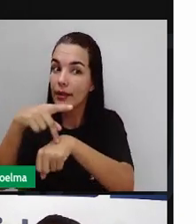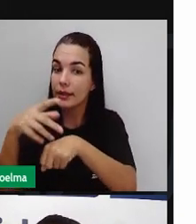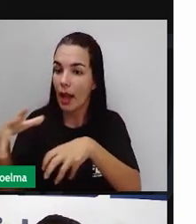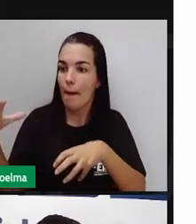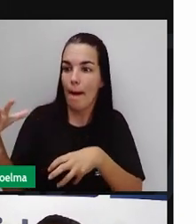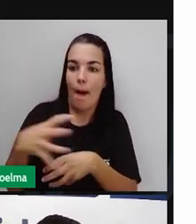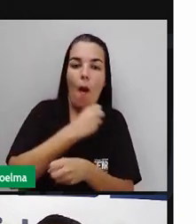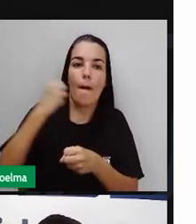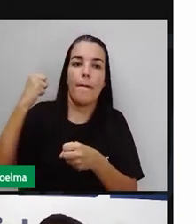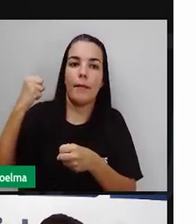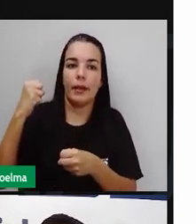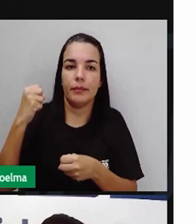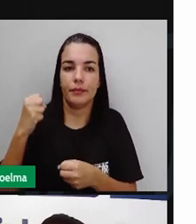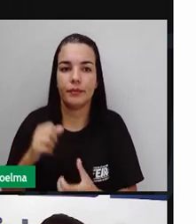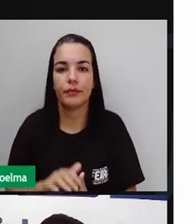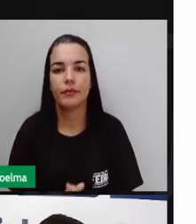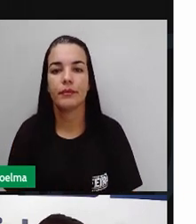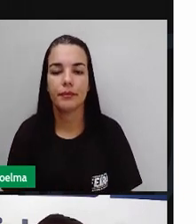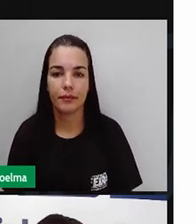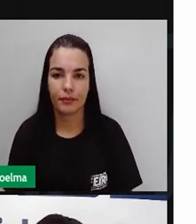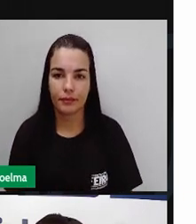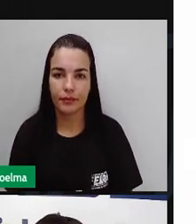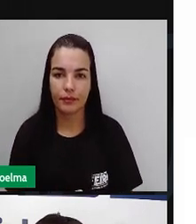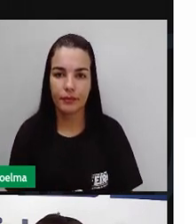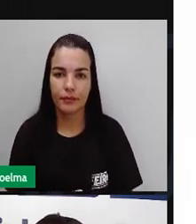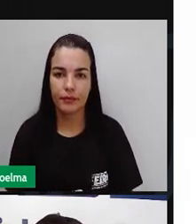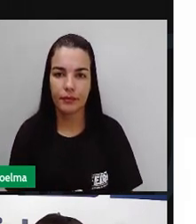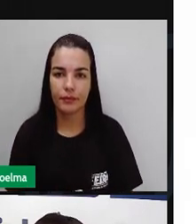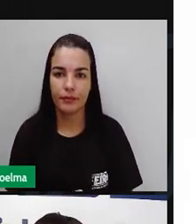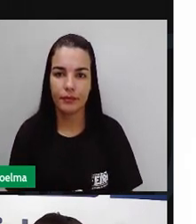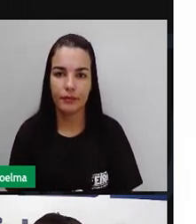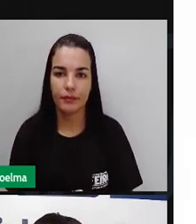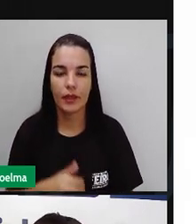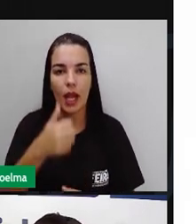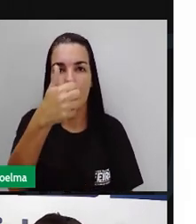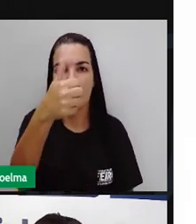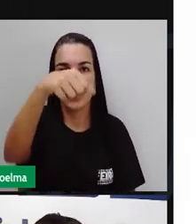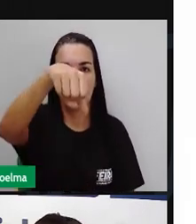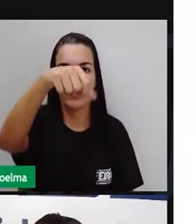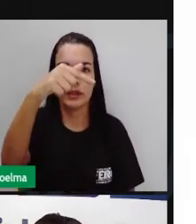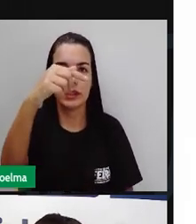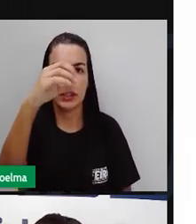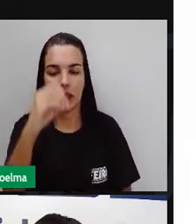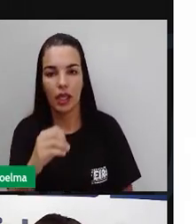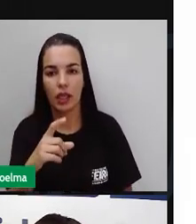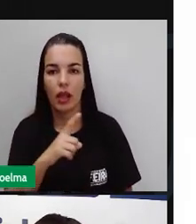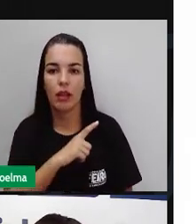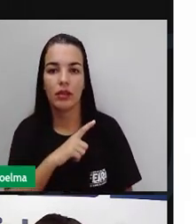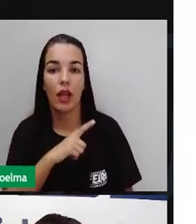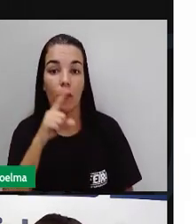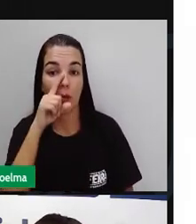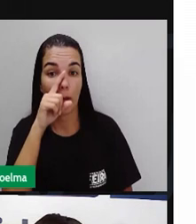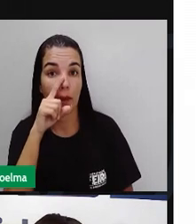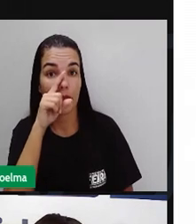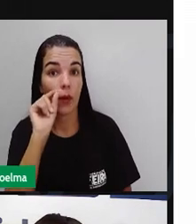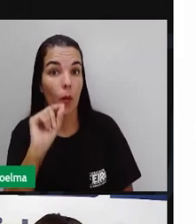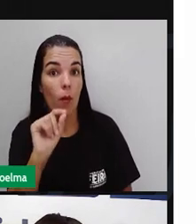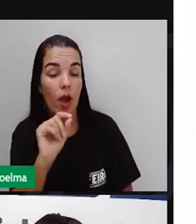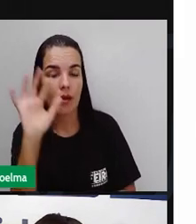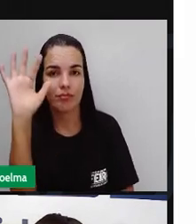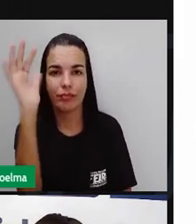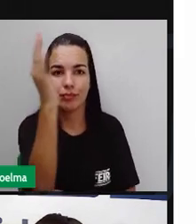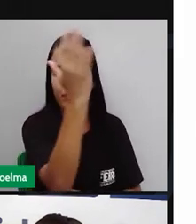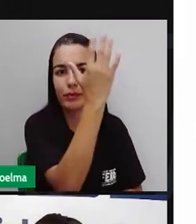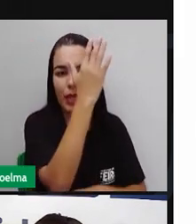território e tentasse aí tomar do Brasil. Em 1970 o perigo do desmatamento é